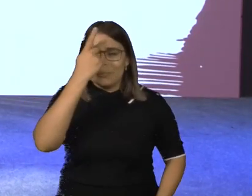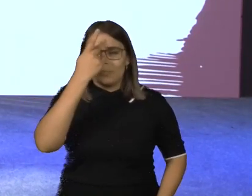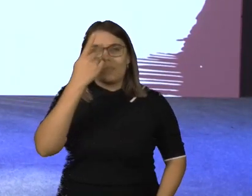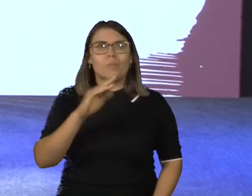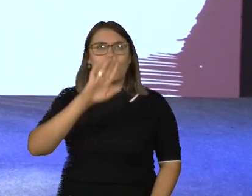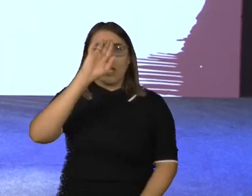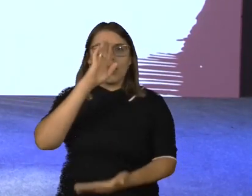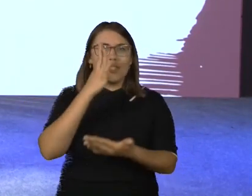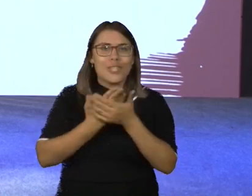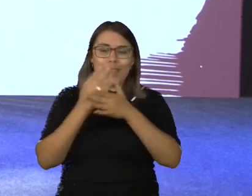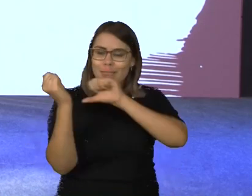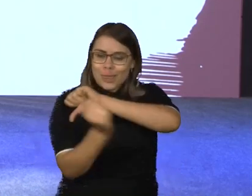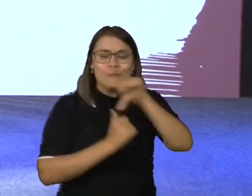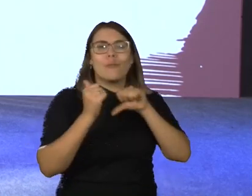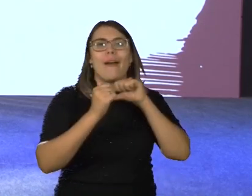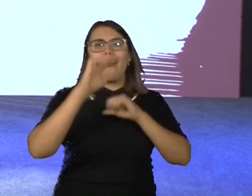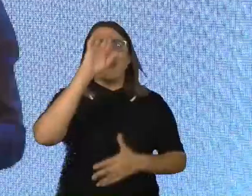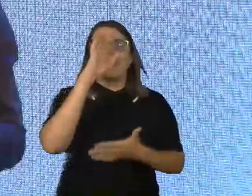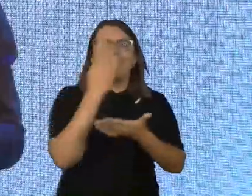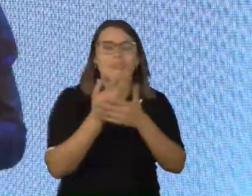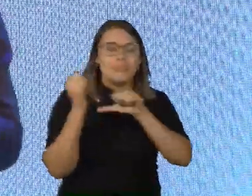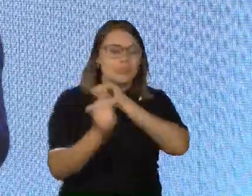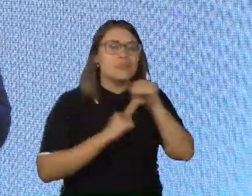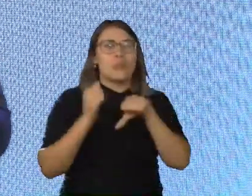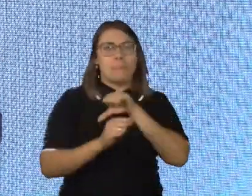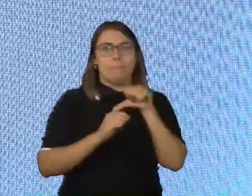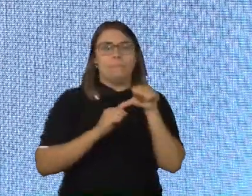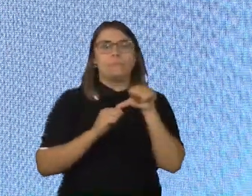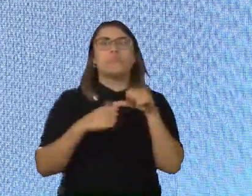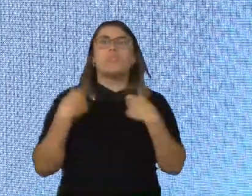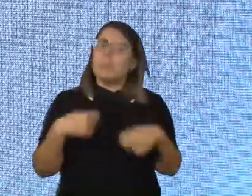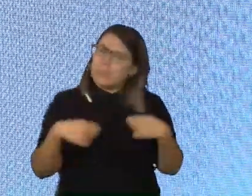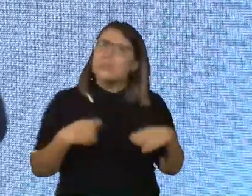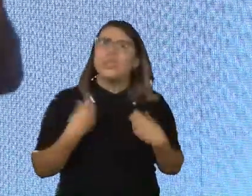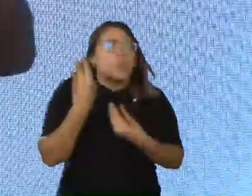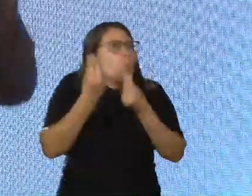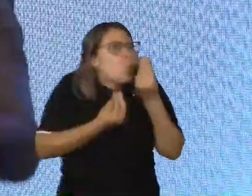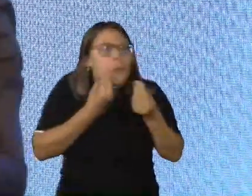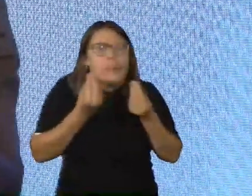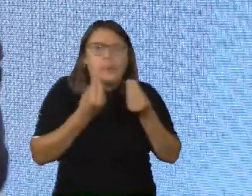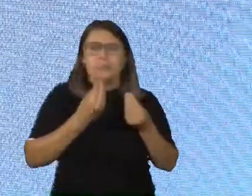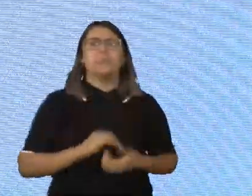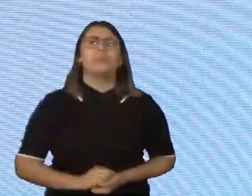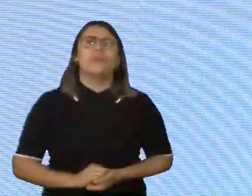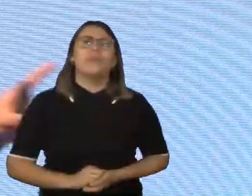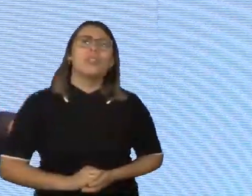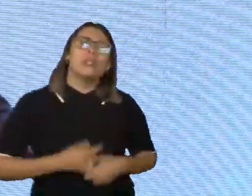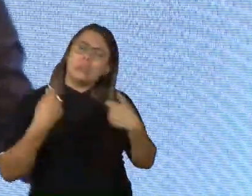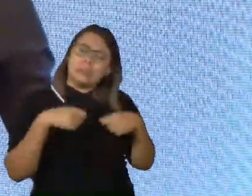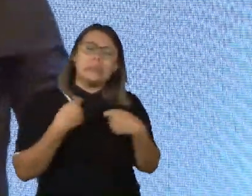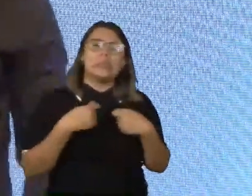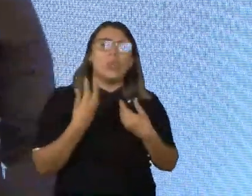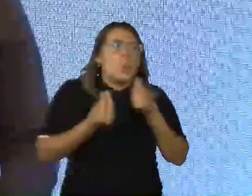eles não estão instalados nos teus 10% de funcionamento do cérebro, que é o consciente. Eles estão armazenados no teu subconsciente que você não tem